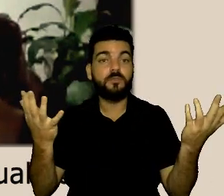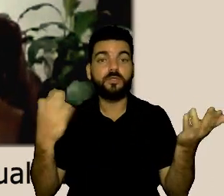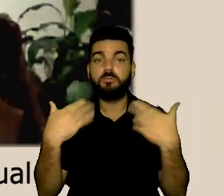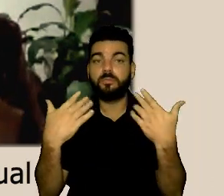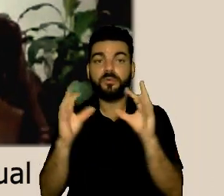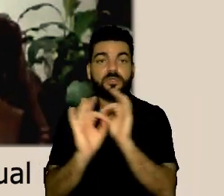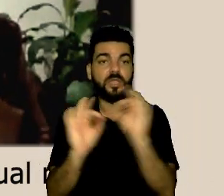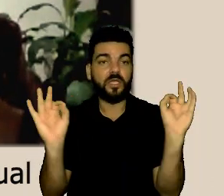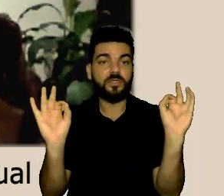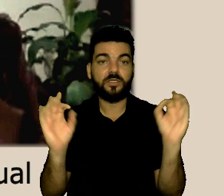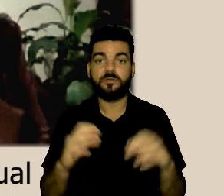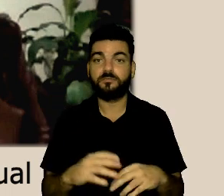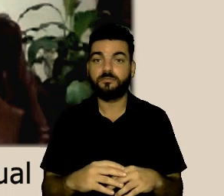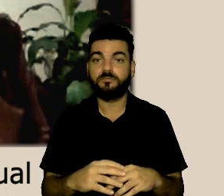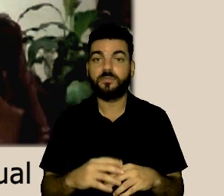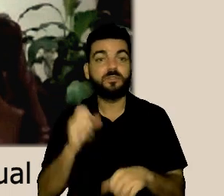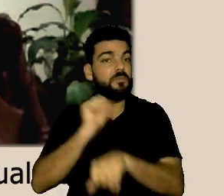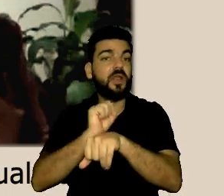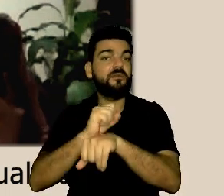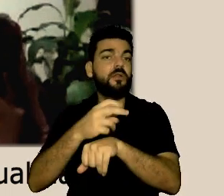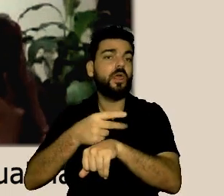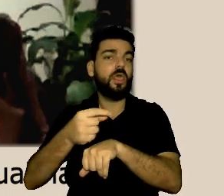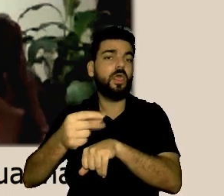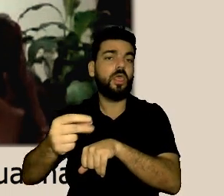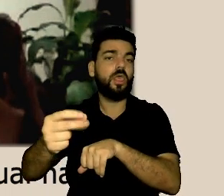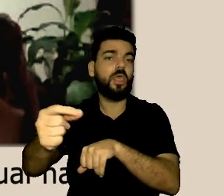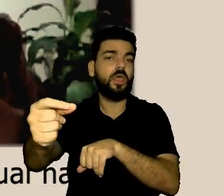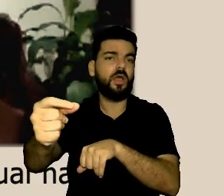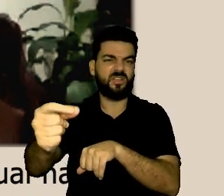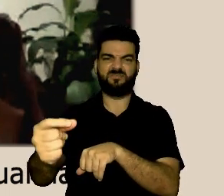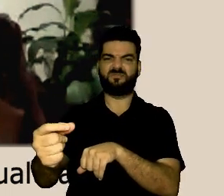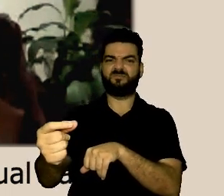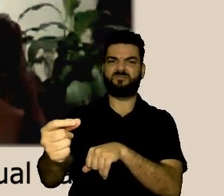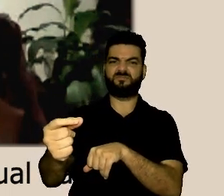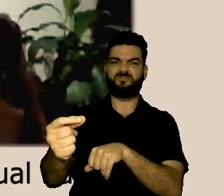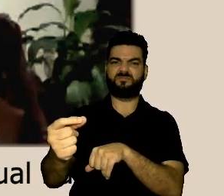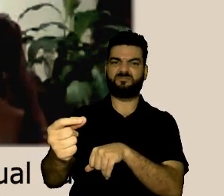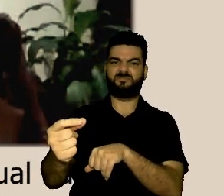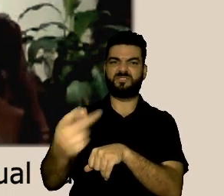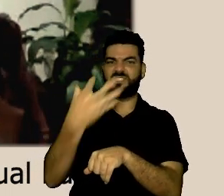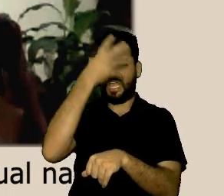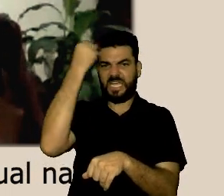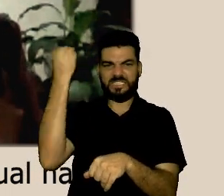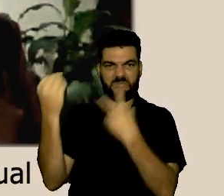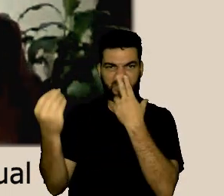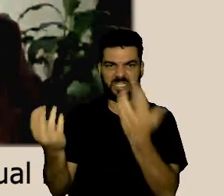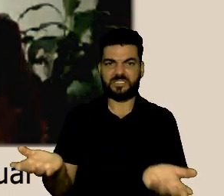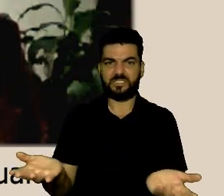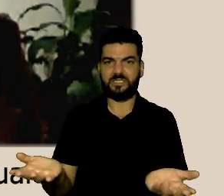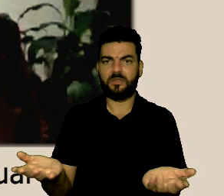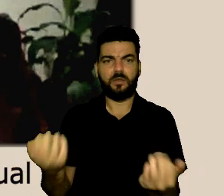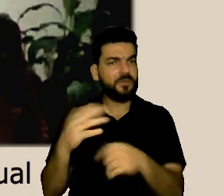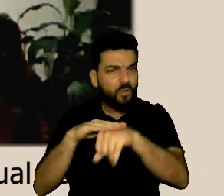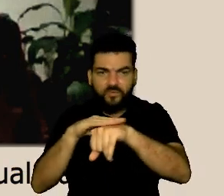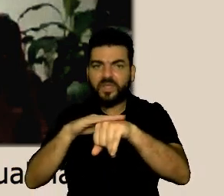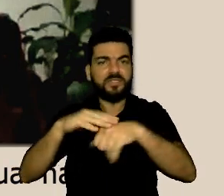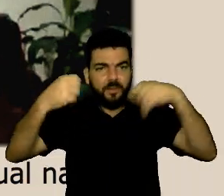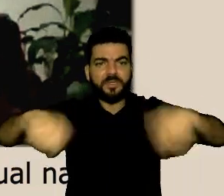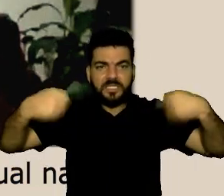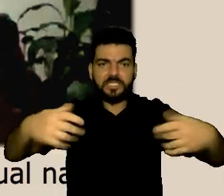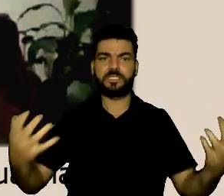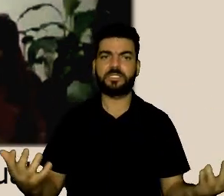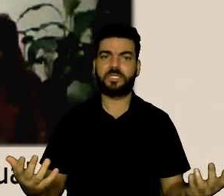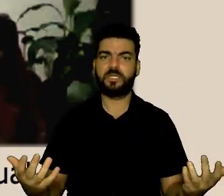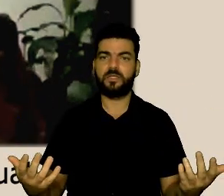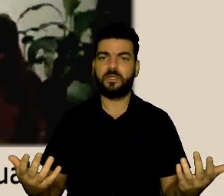se resolvia com o tempo e eu achei isso muito estranho porque muitas vezes os conflitos precisam ser falados até para que